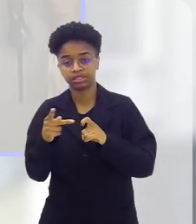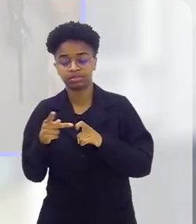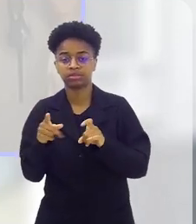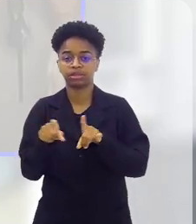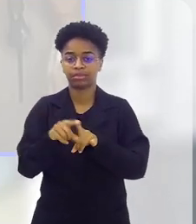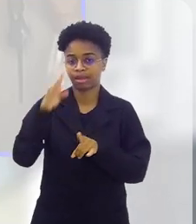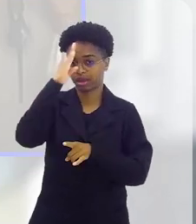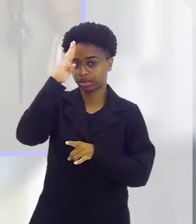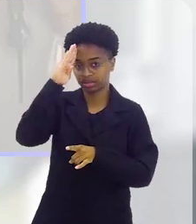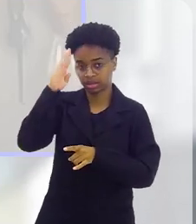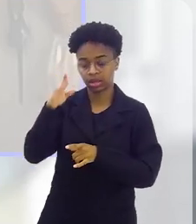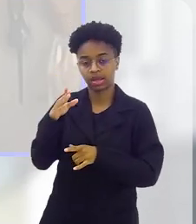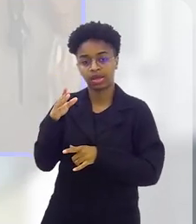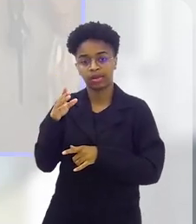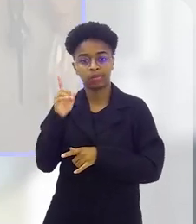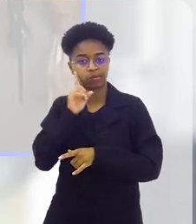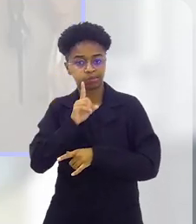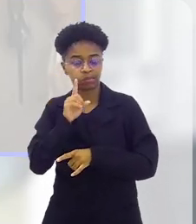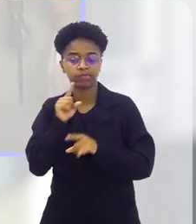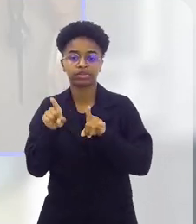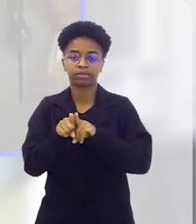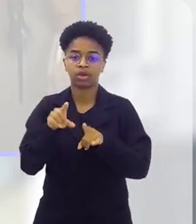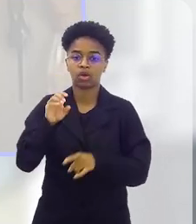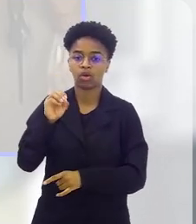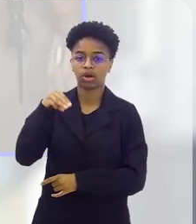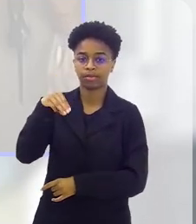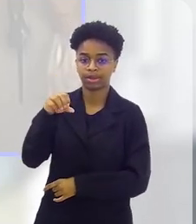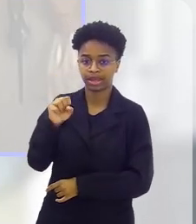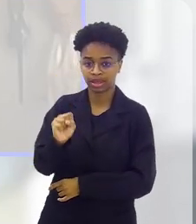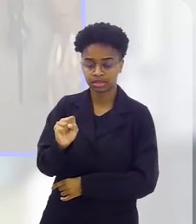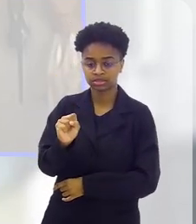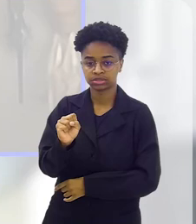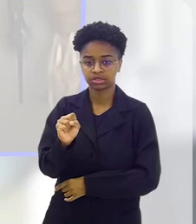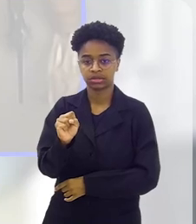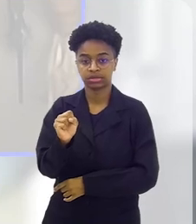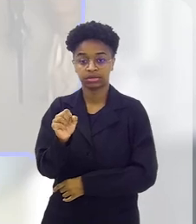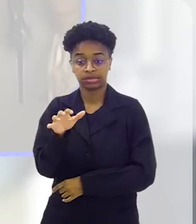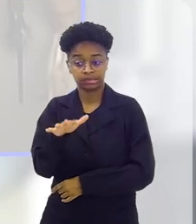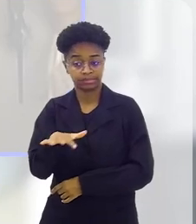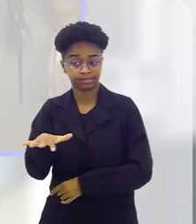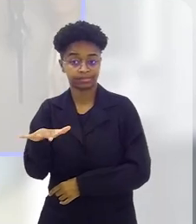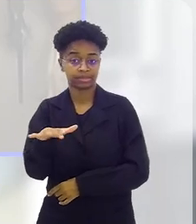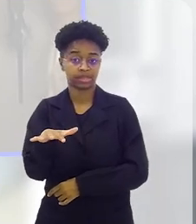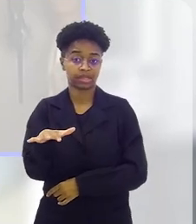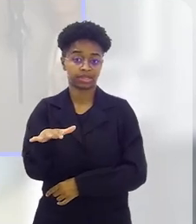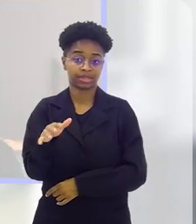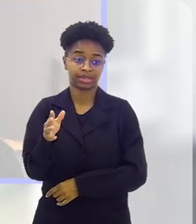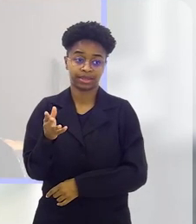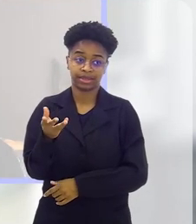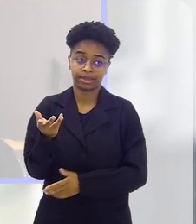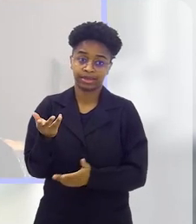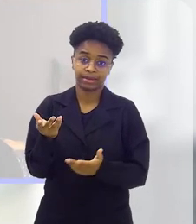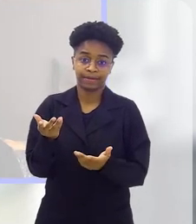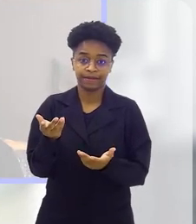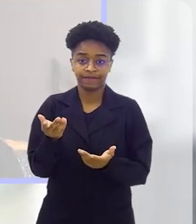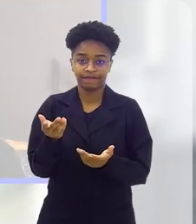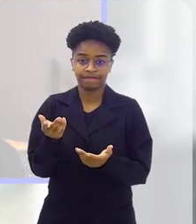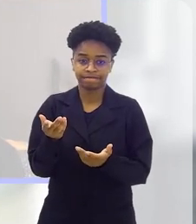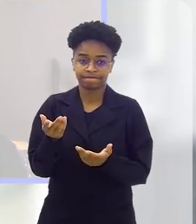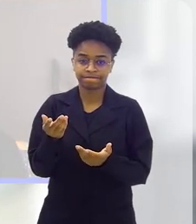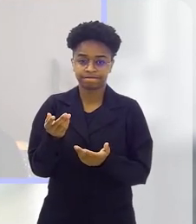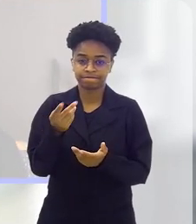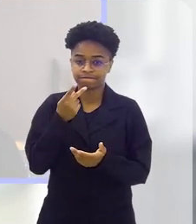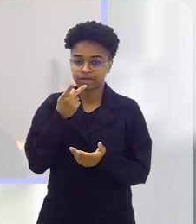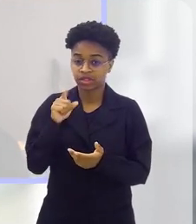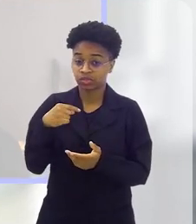Academia Americana, a Organização Mundial da Saúde, elas colocam, assim, para